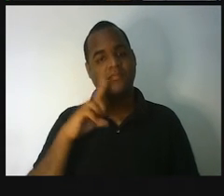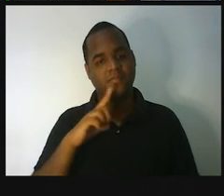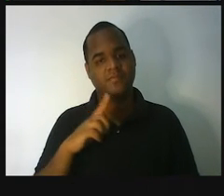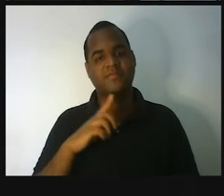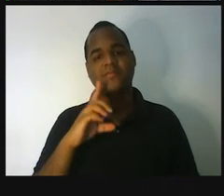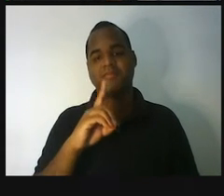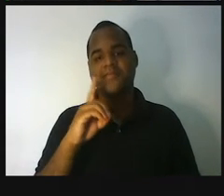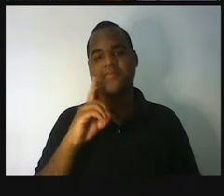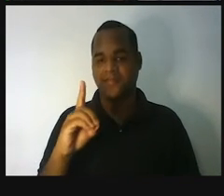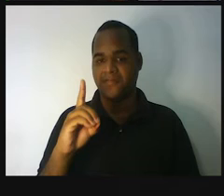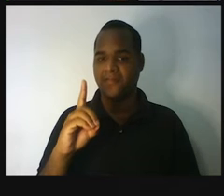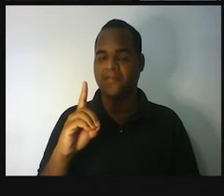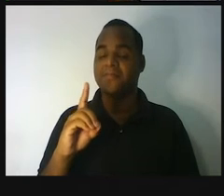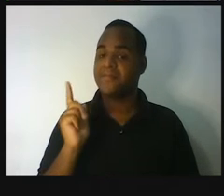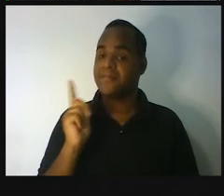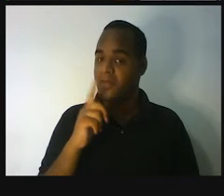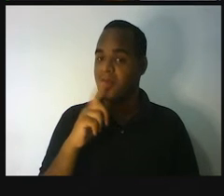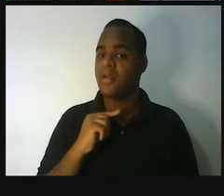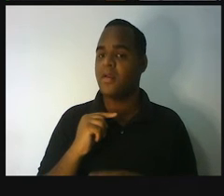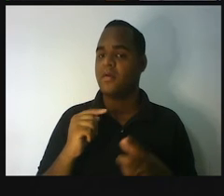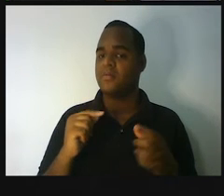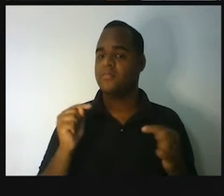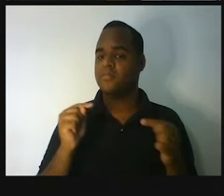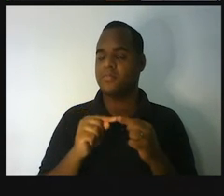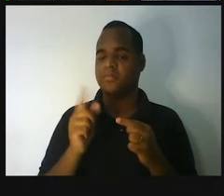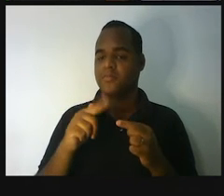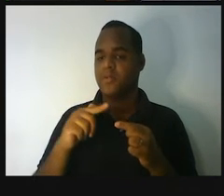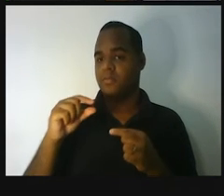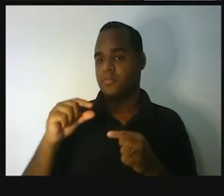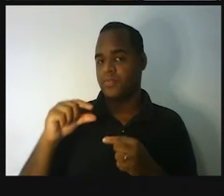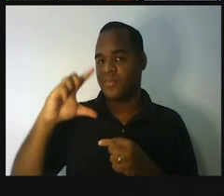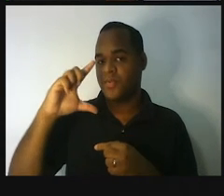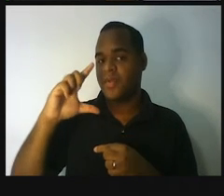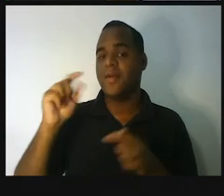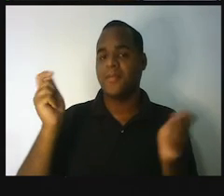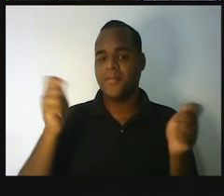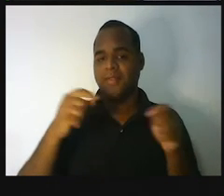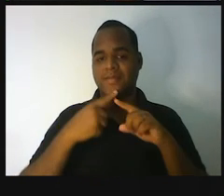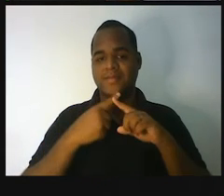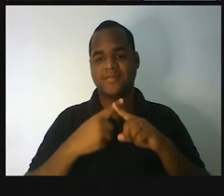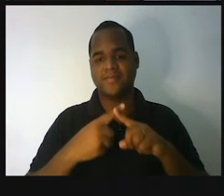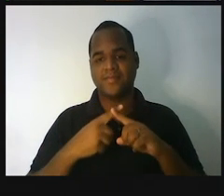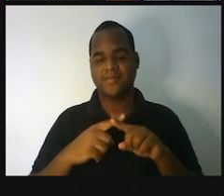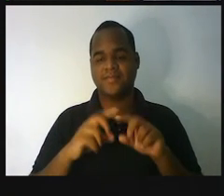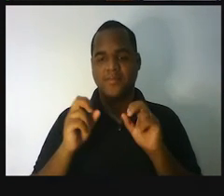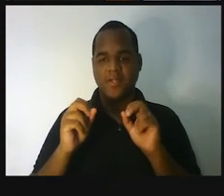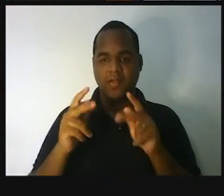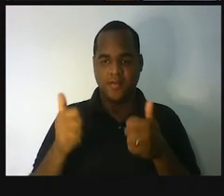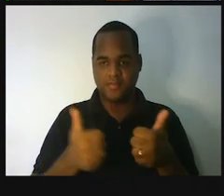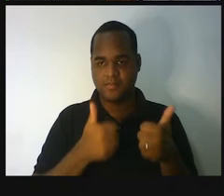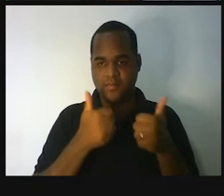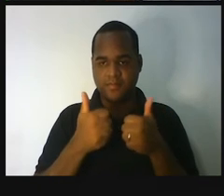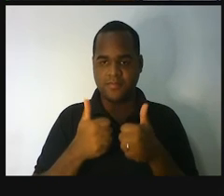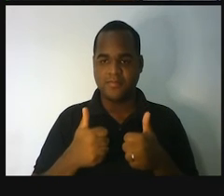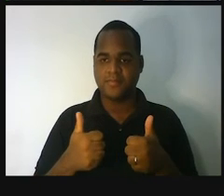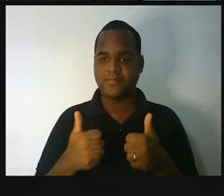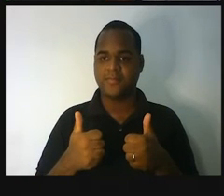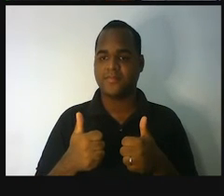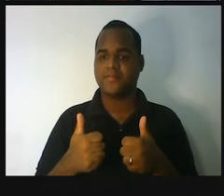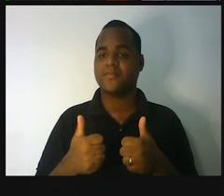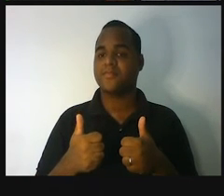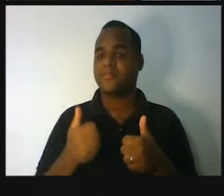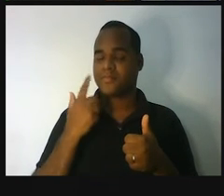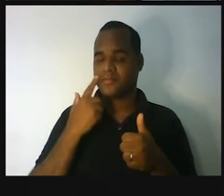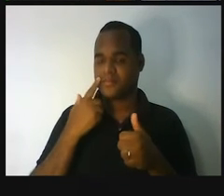direita. Vai aumentar. Se vai aumentar, a gente vai multiplicar. Certo? Eu vou pegar uma calculadorazinha aqui para você